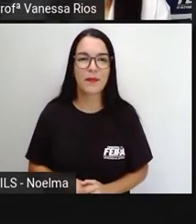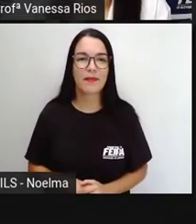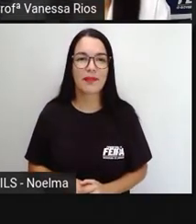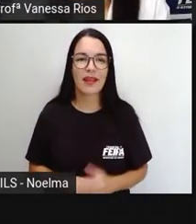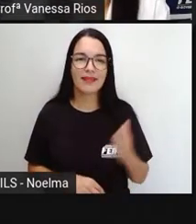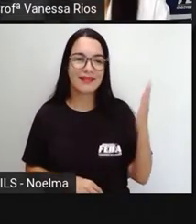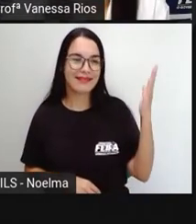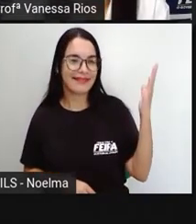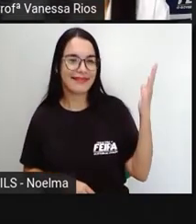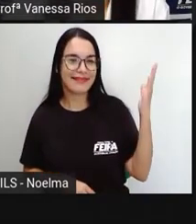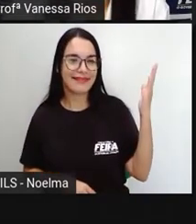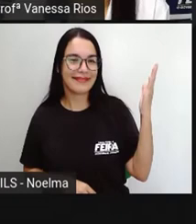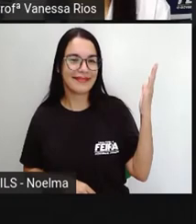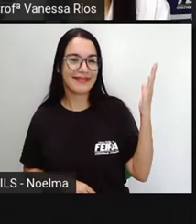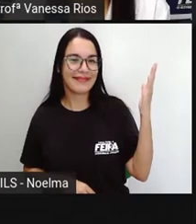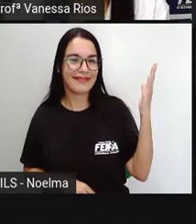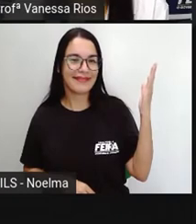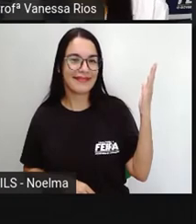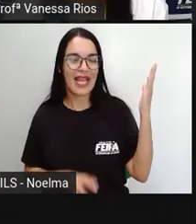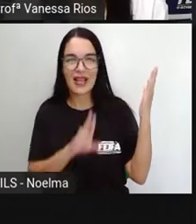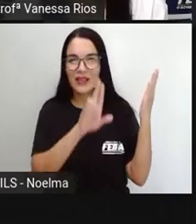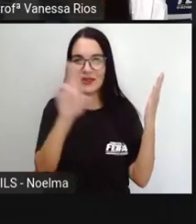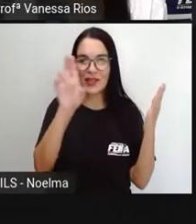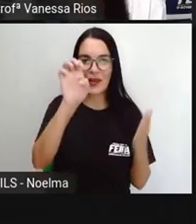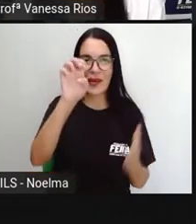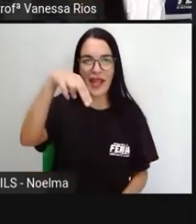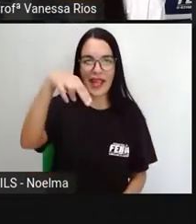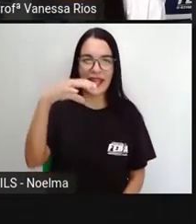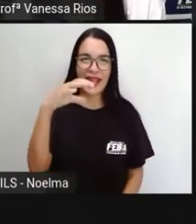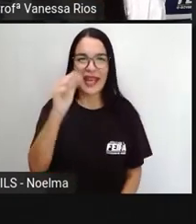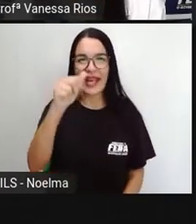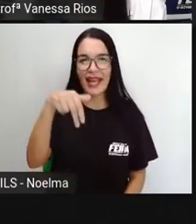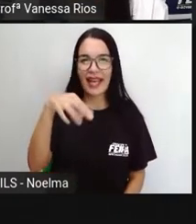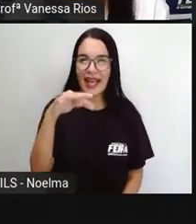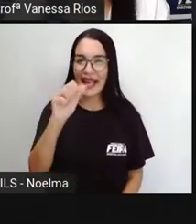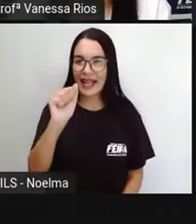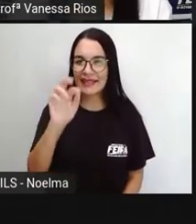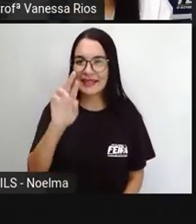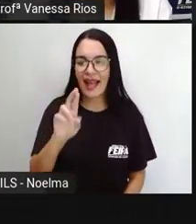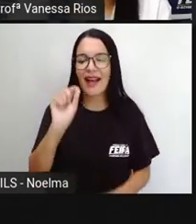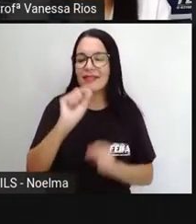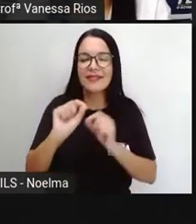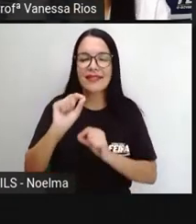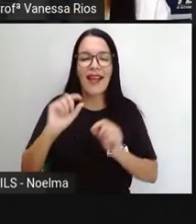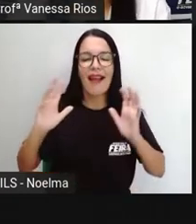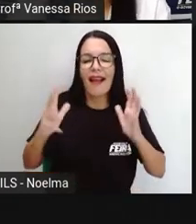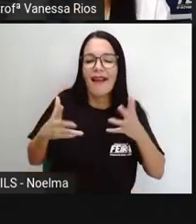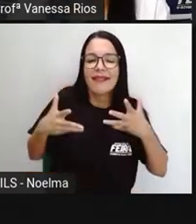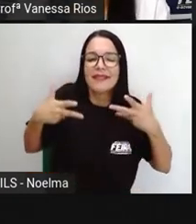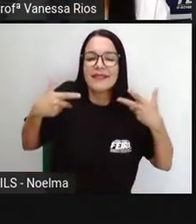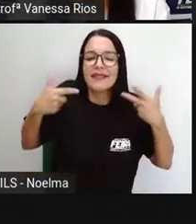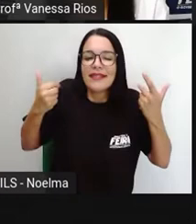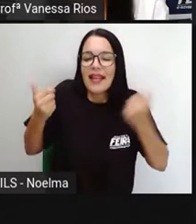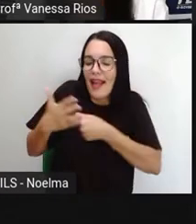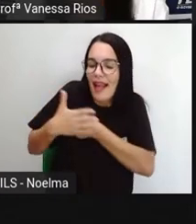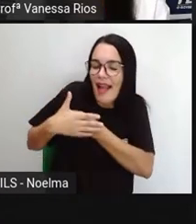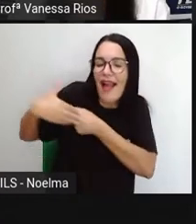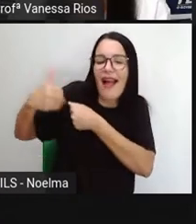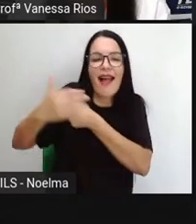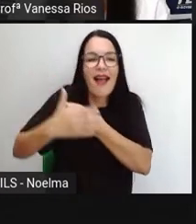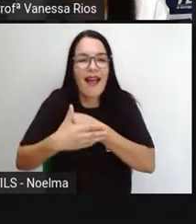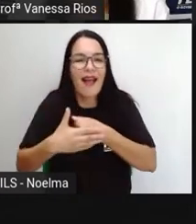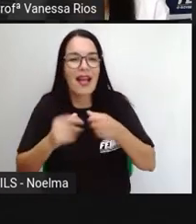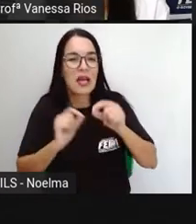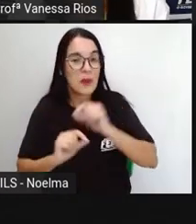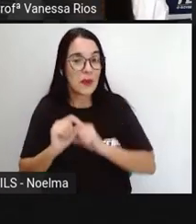Então, a Pró trouxe aqui algumas definições, segundo o dicionário, né? De algumas dessas palavras que estão relacionadas aí com o